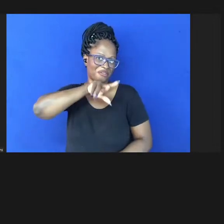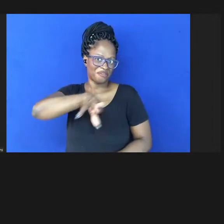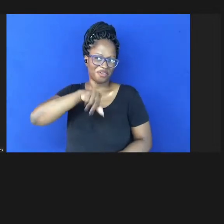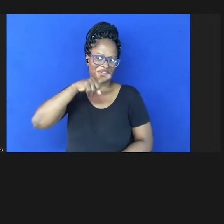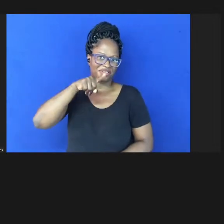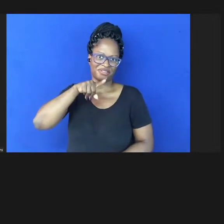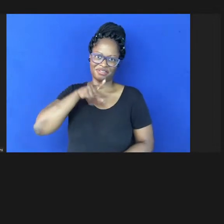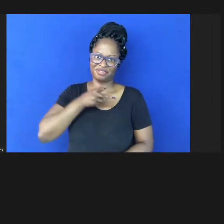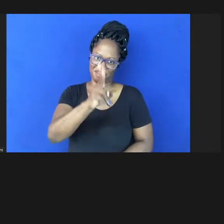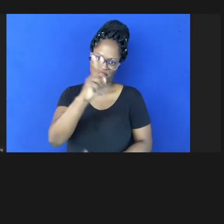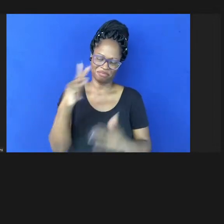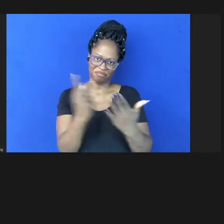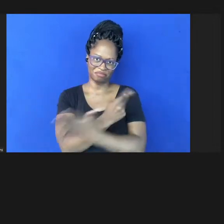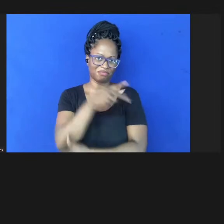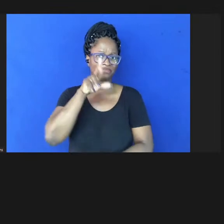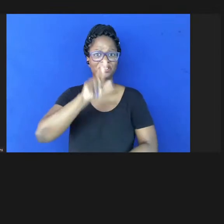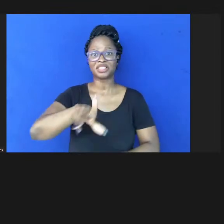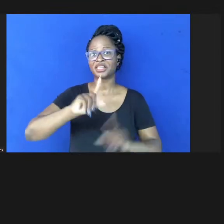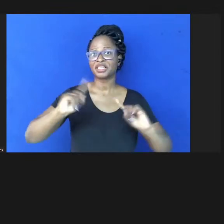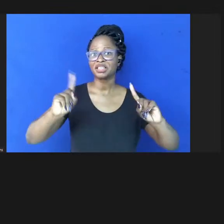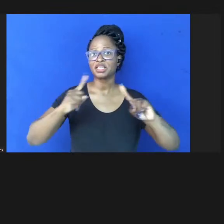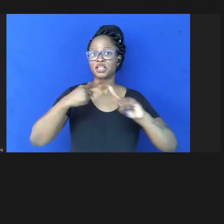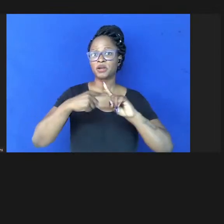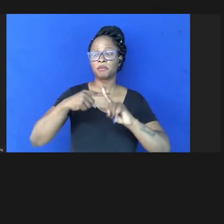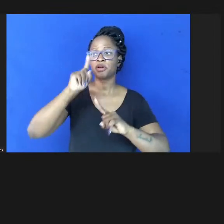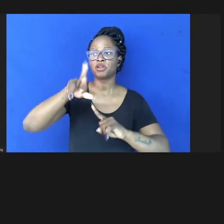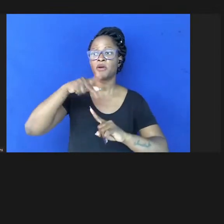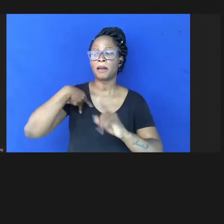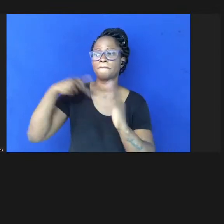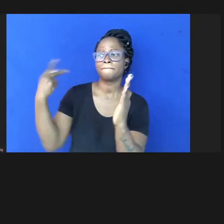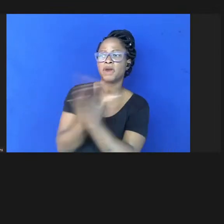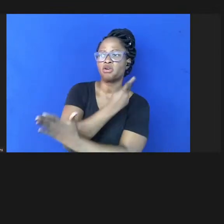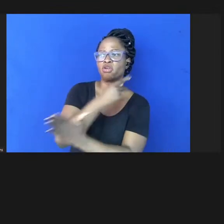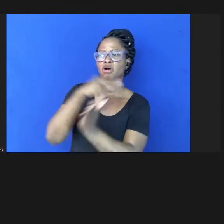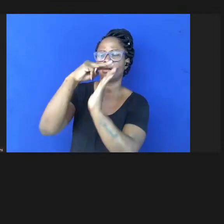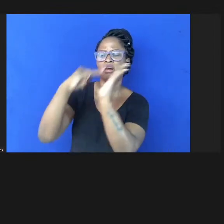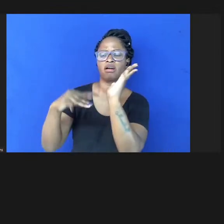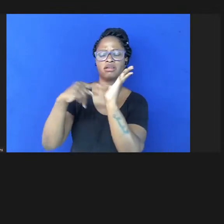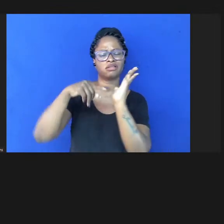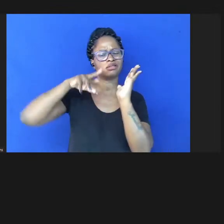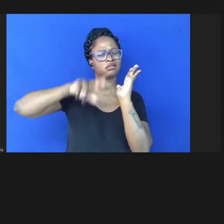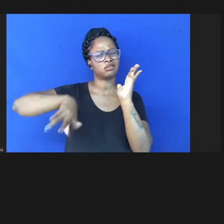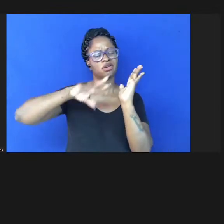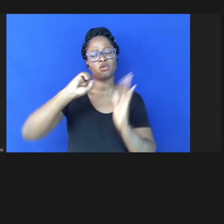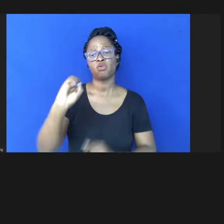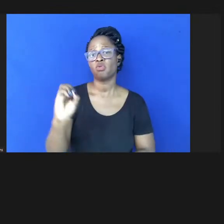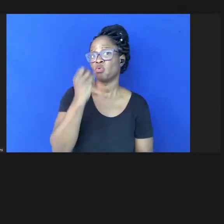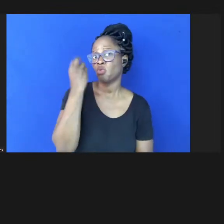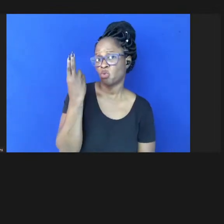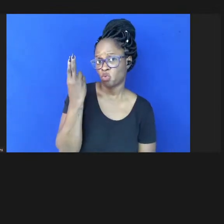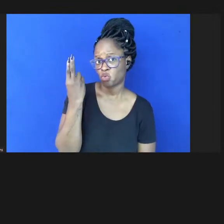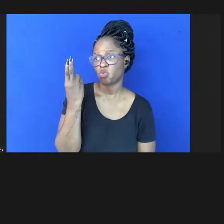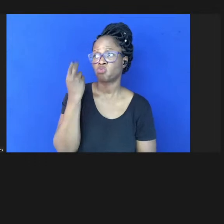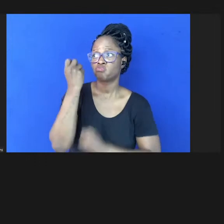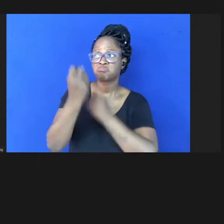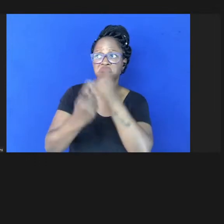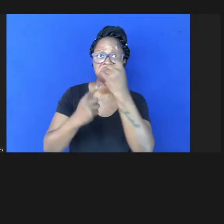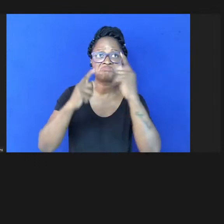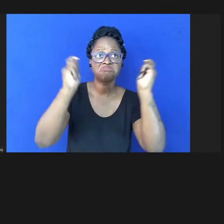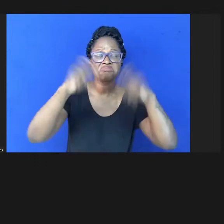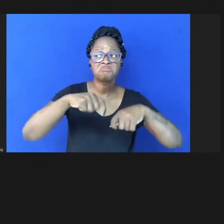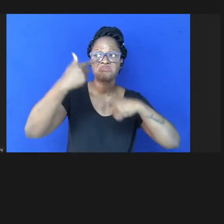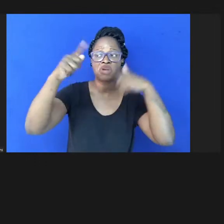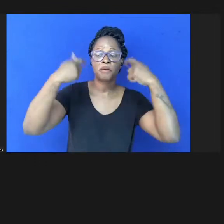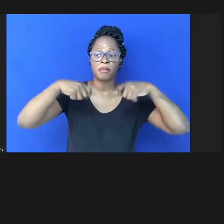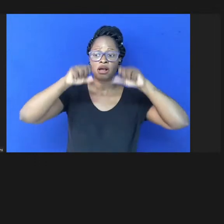não é uma questão de erro metodológico alguma outra situação deveria ser visto